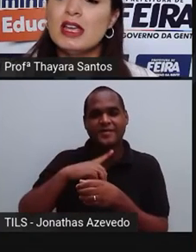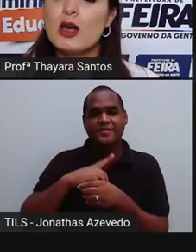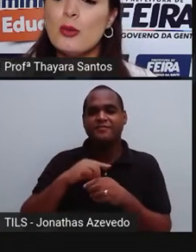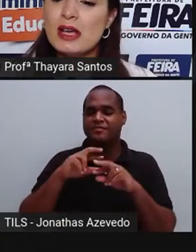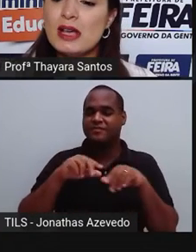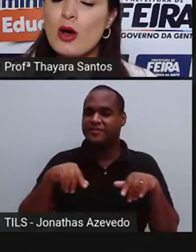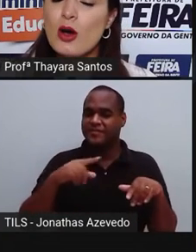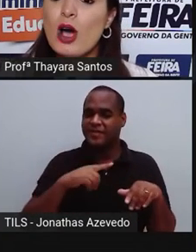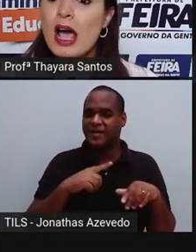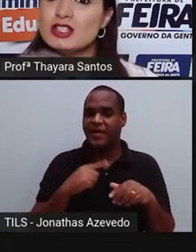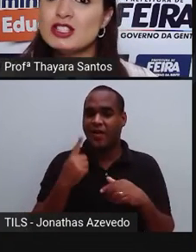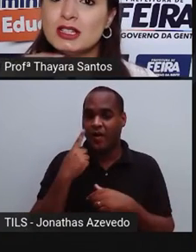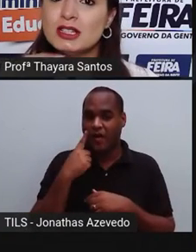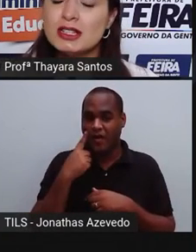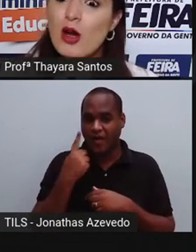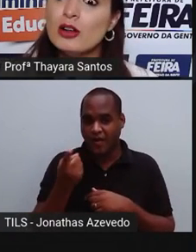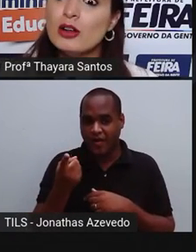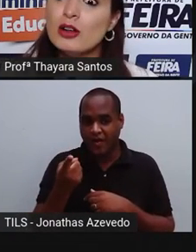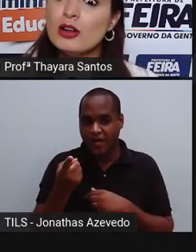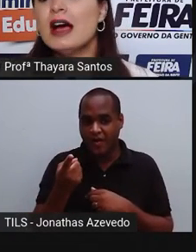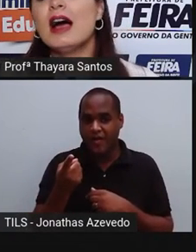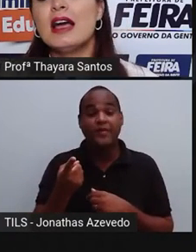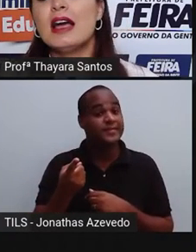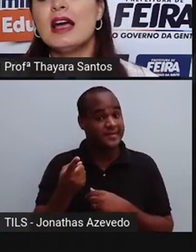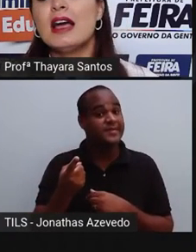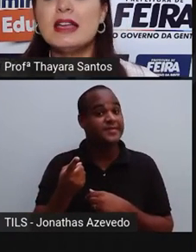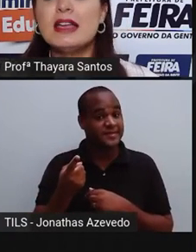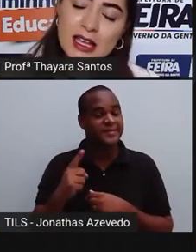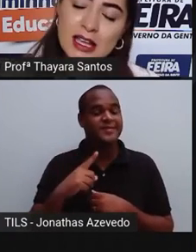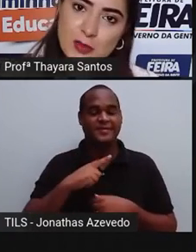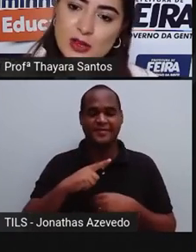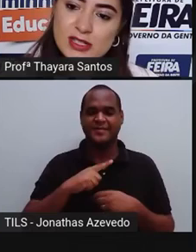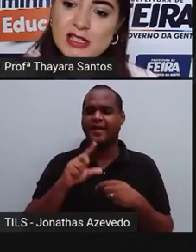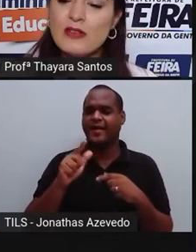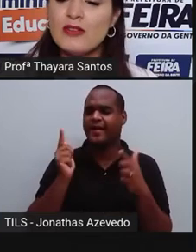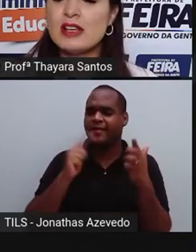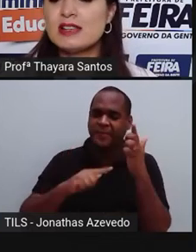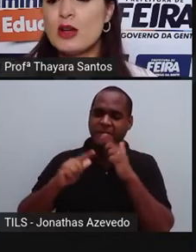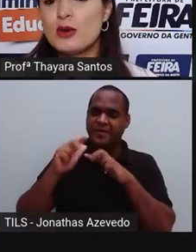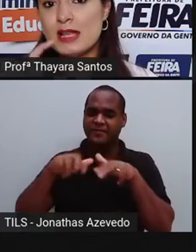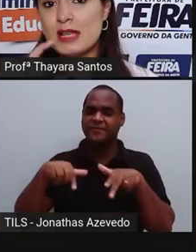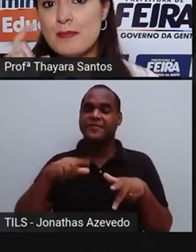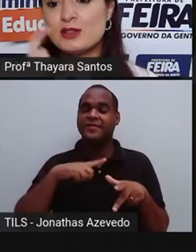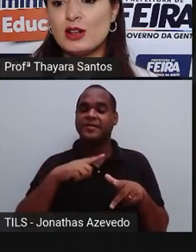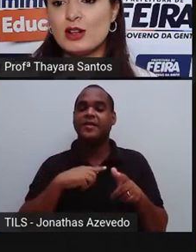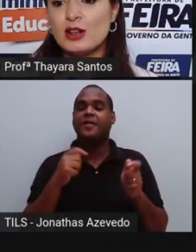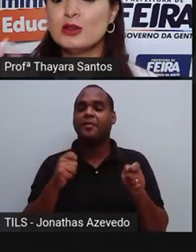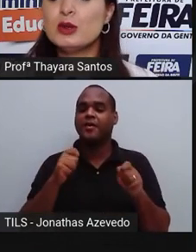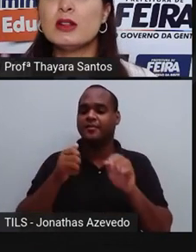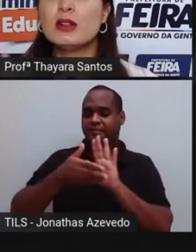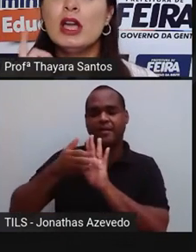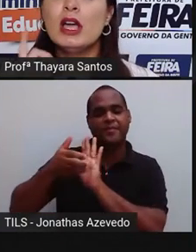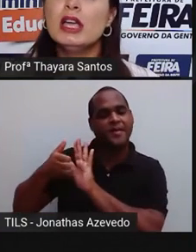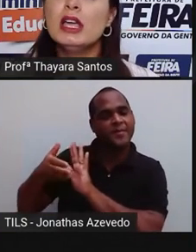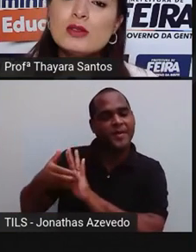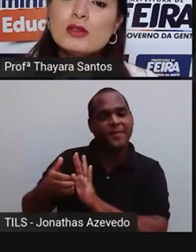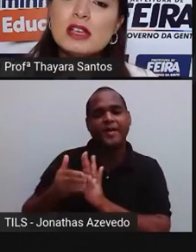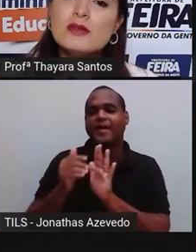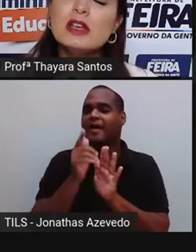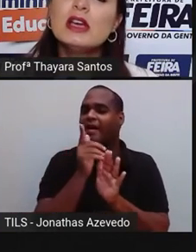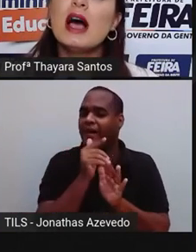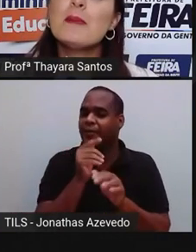e ela começa a agitar, a rodar. E esse processo vai fazer com que separe o sólido do líquido.